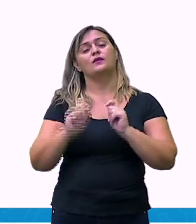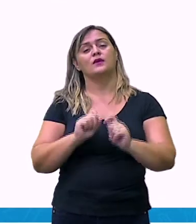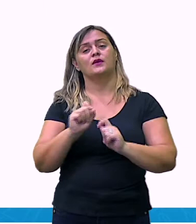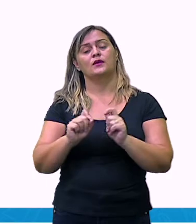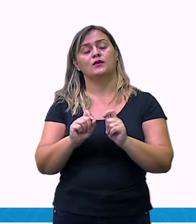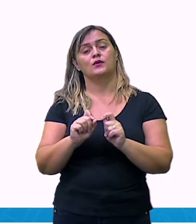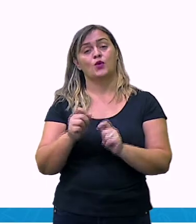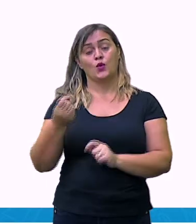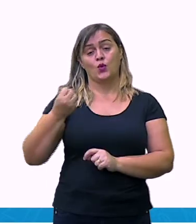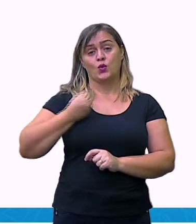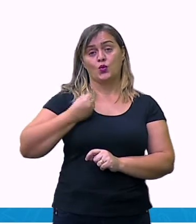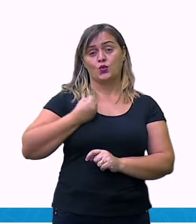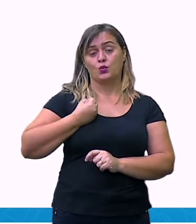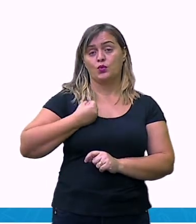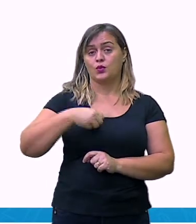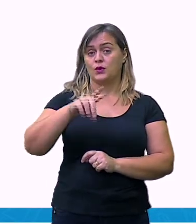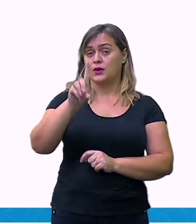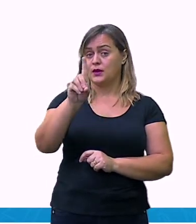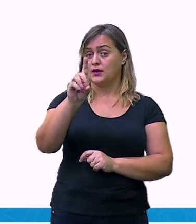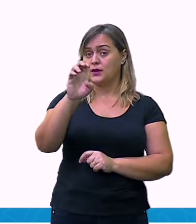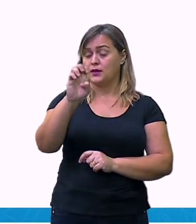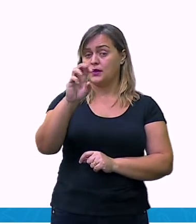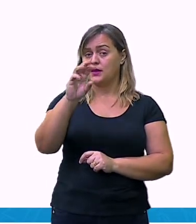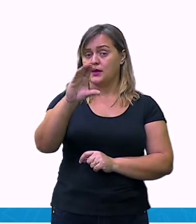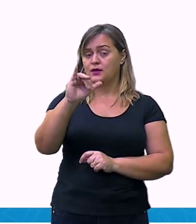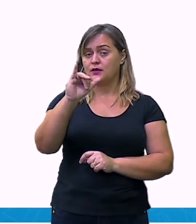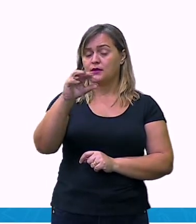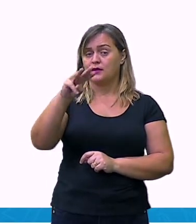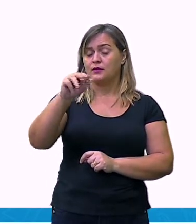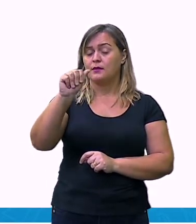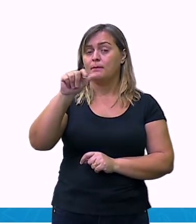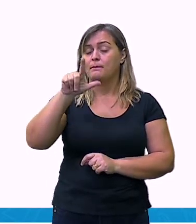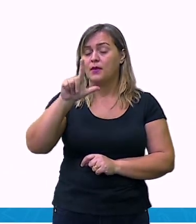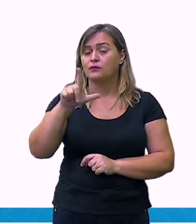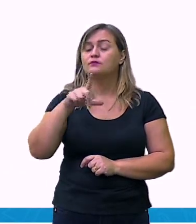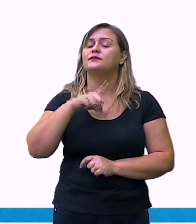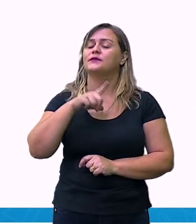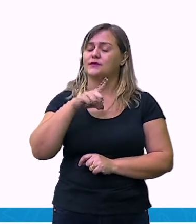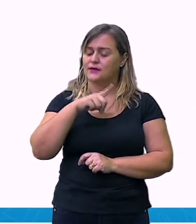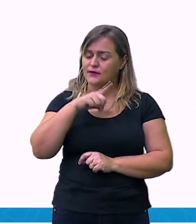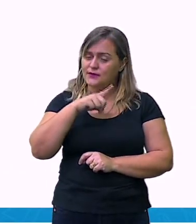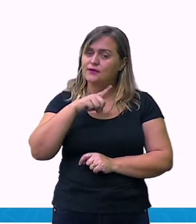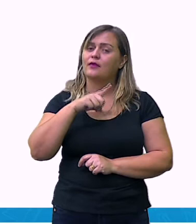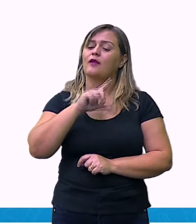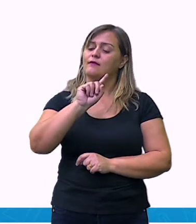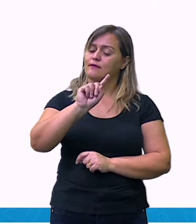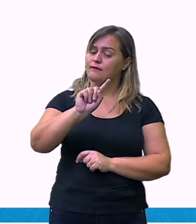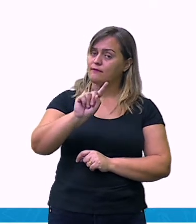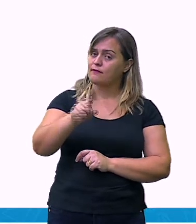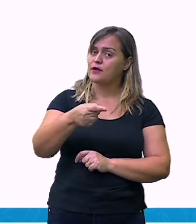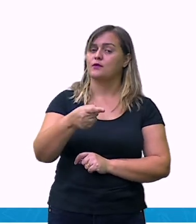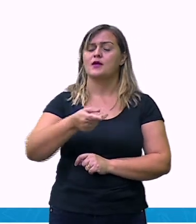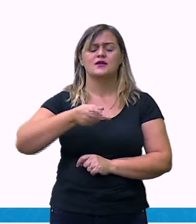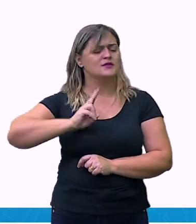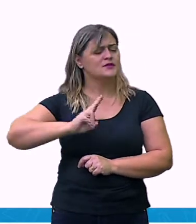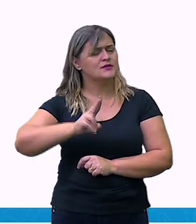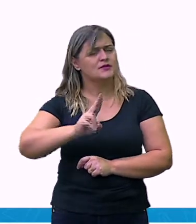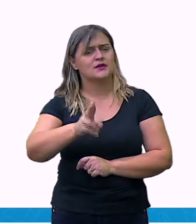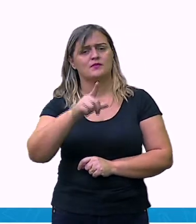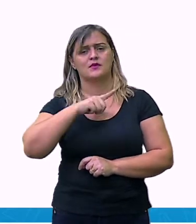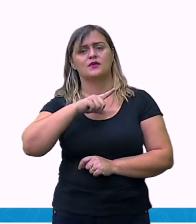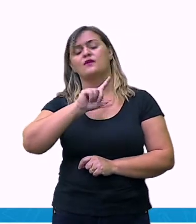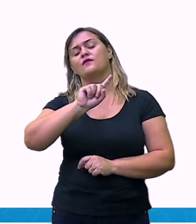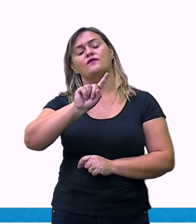vírgula. Certo? Então, todo o número decimal, a sua característica é que ele terá vírgula.